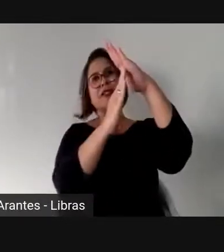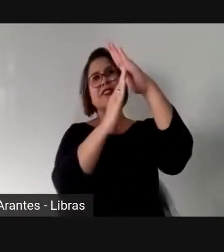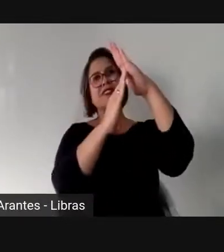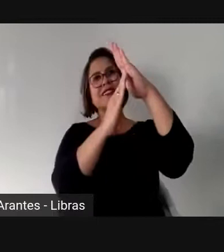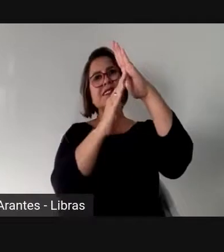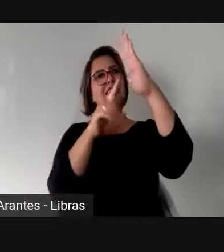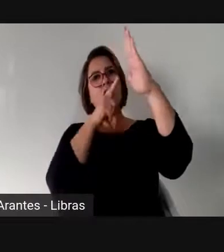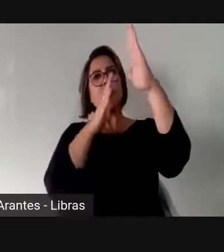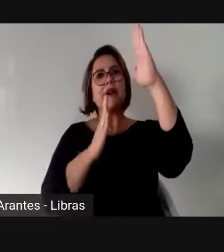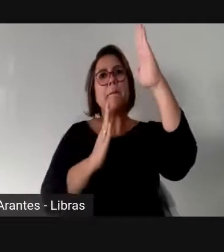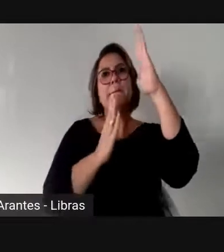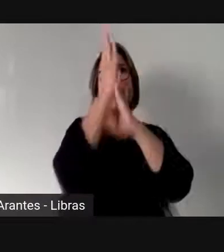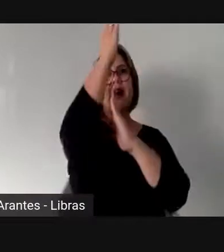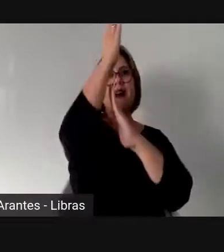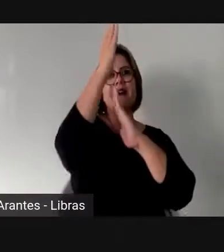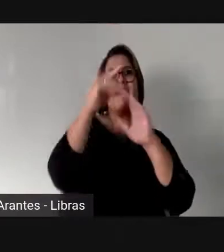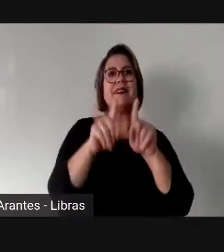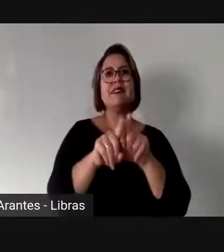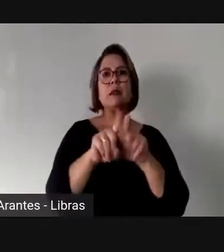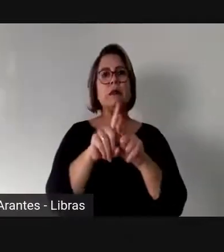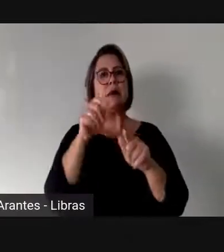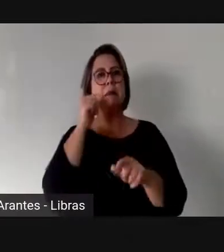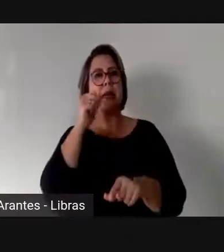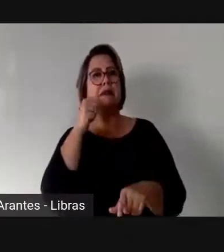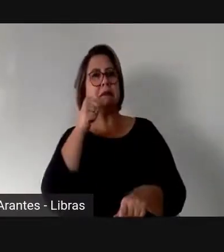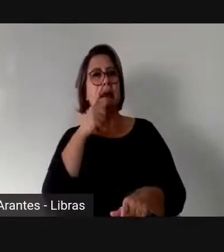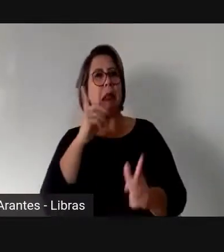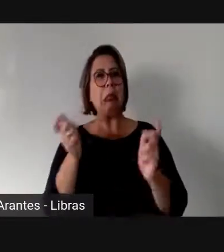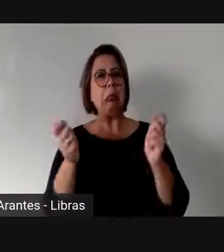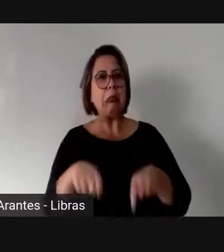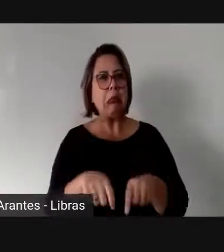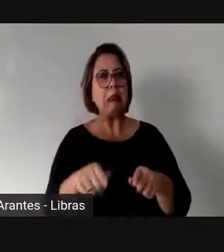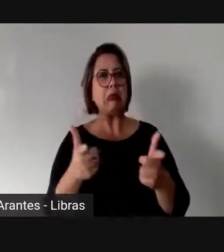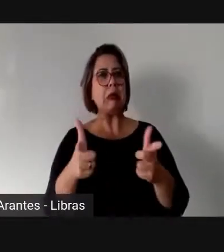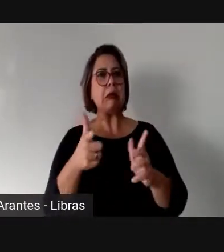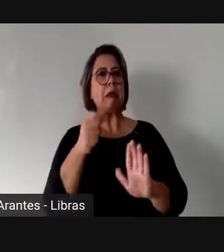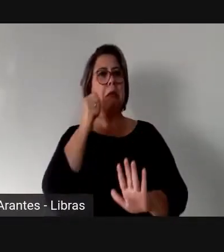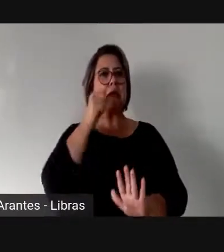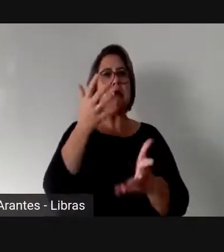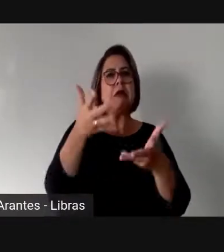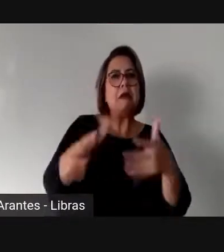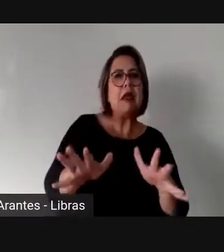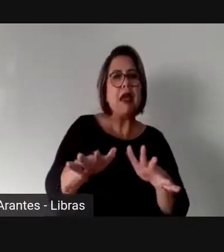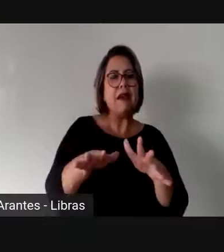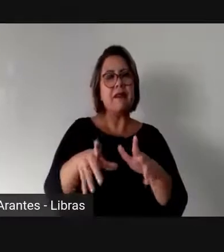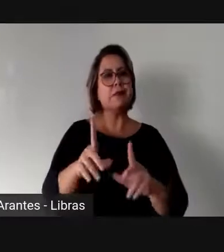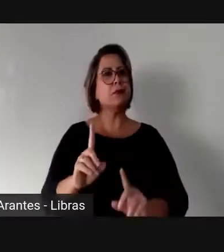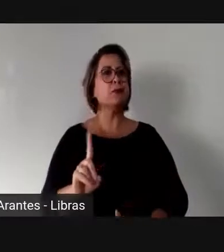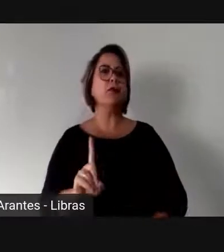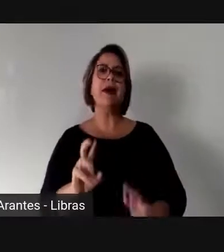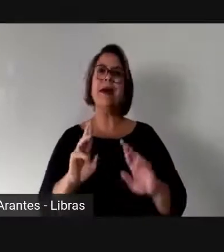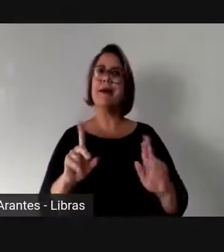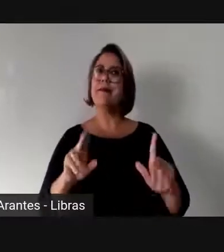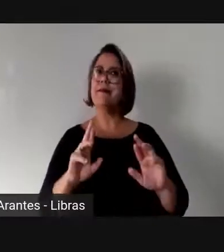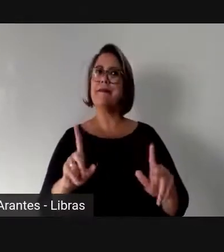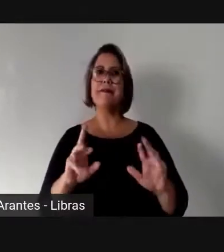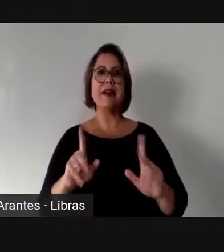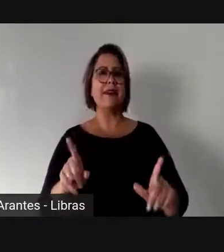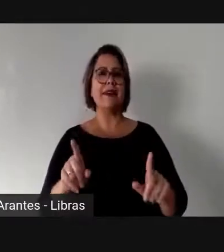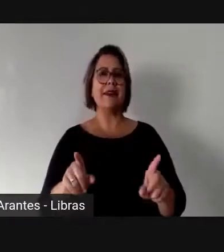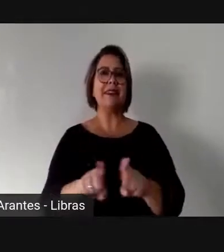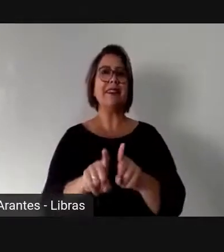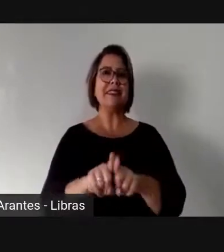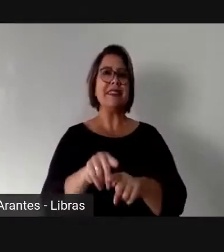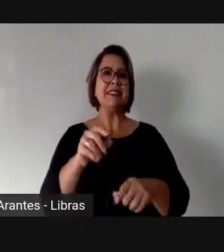mulheres ou que são incompetentes ou que não querem participar desse cenário, seja do cenário político, seja